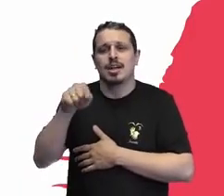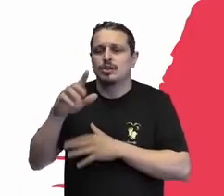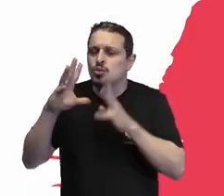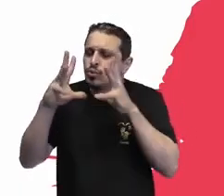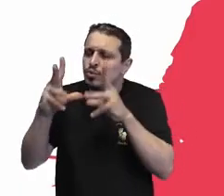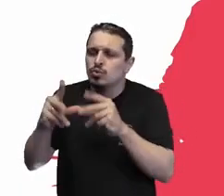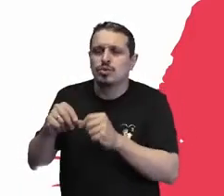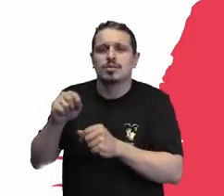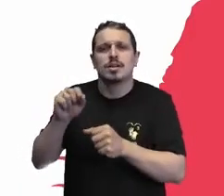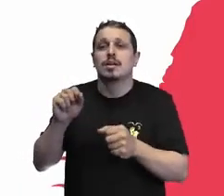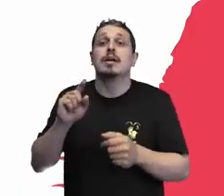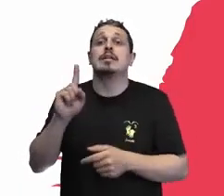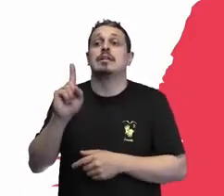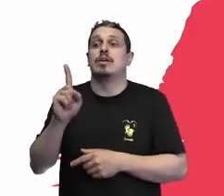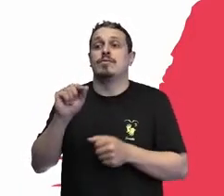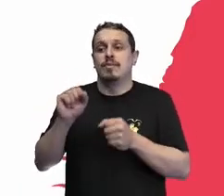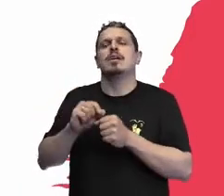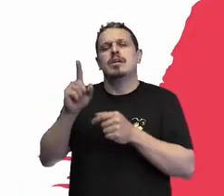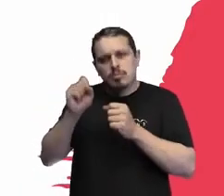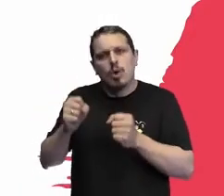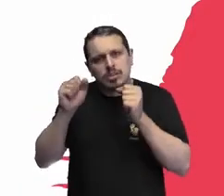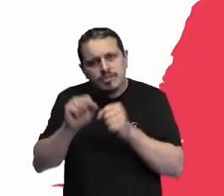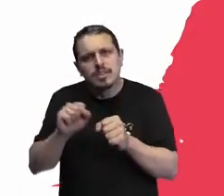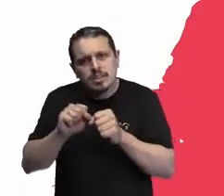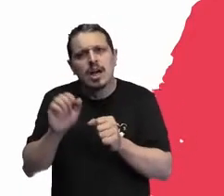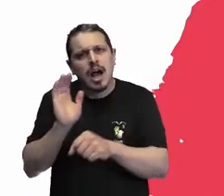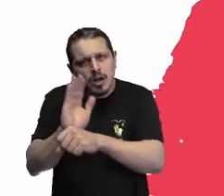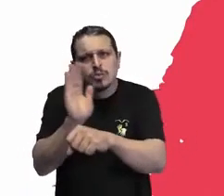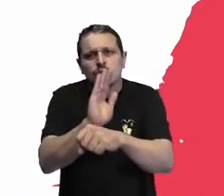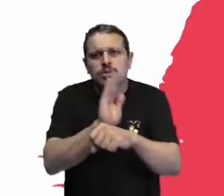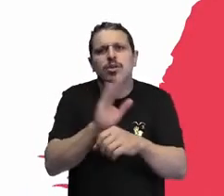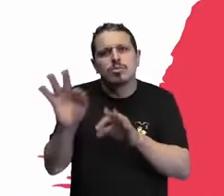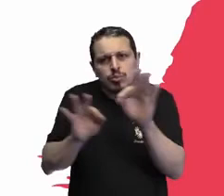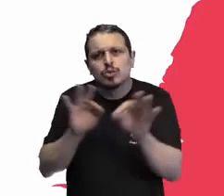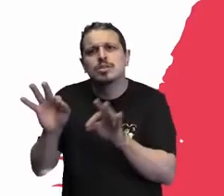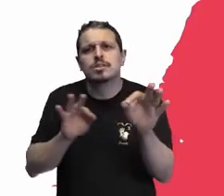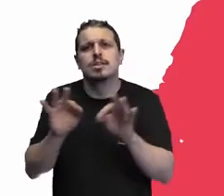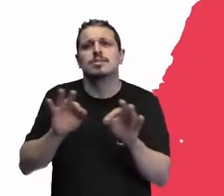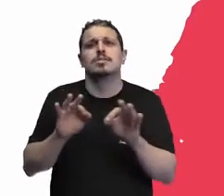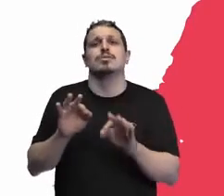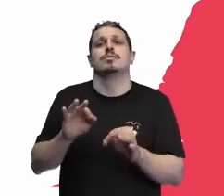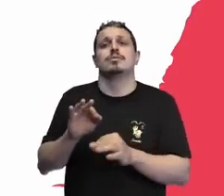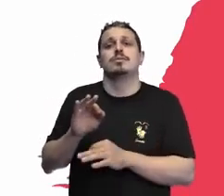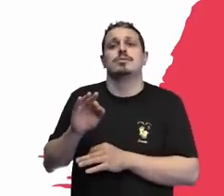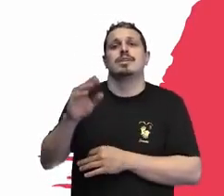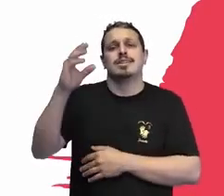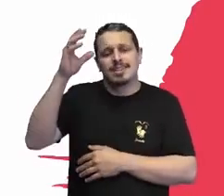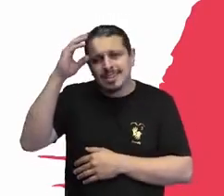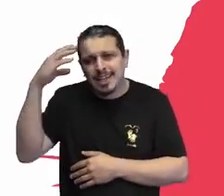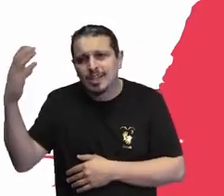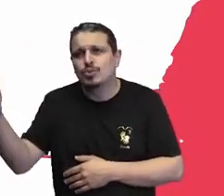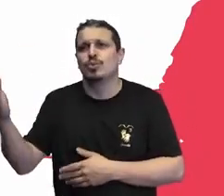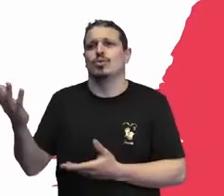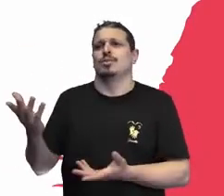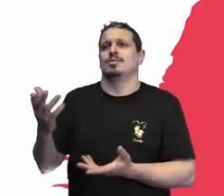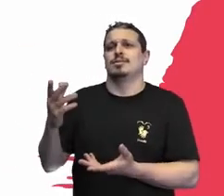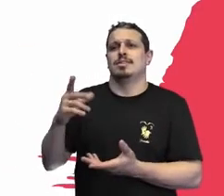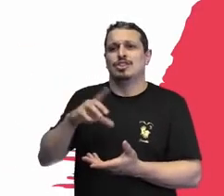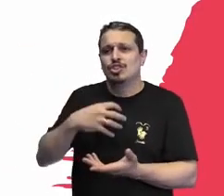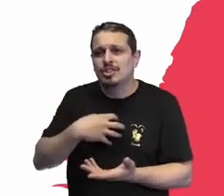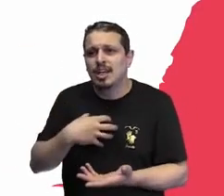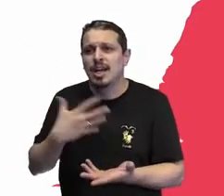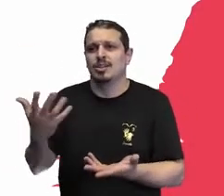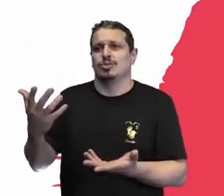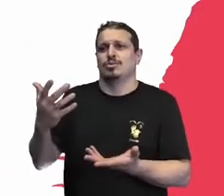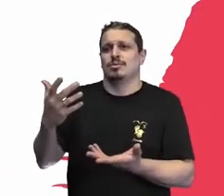contrário, o que o JNG vai fazer é ajudar vocês em Curitiba, em Salvador, onde quiser, Porto